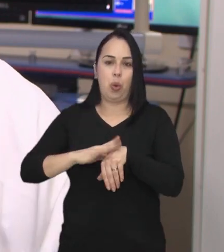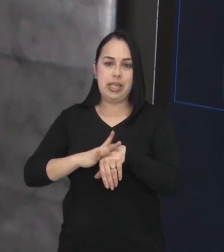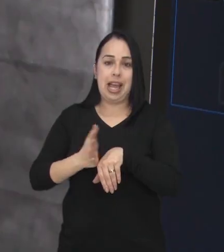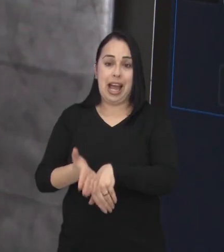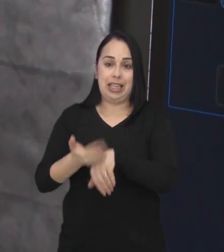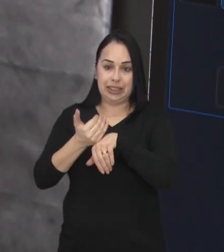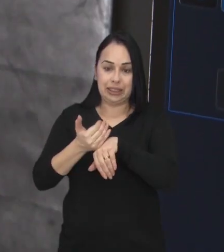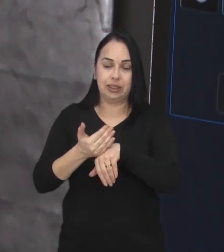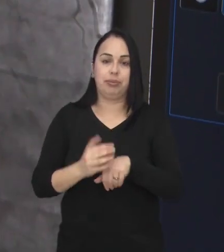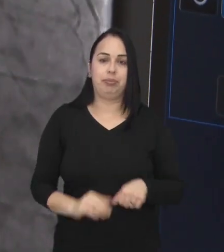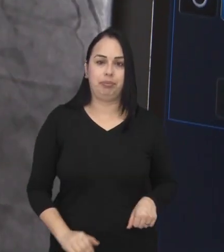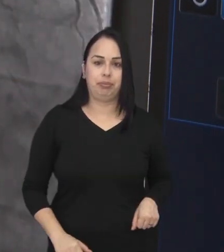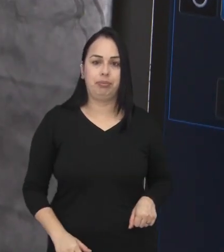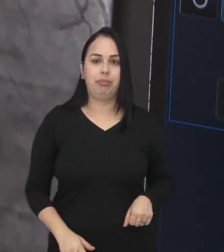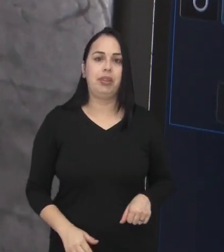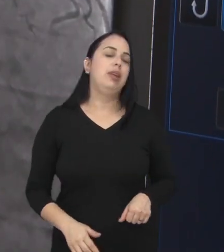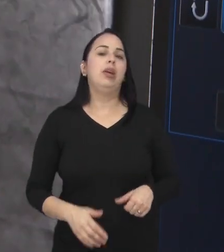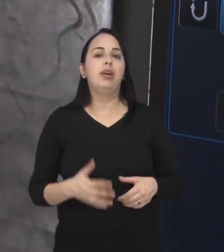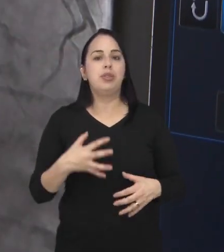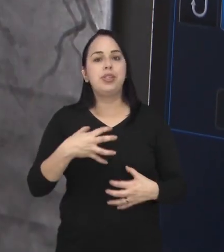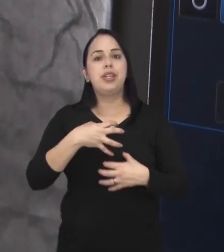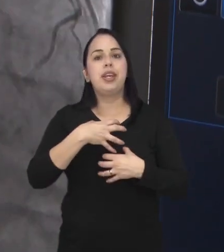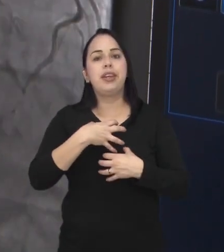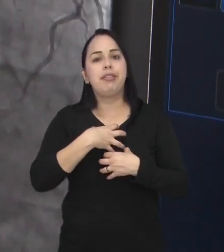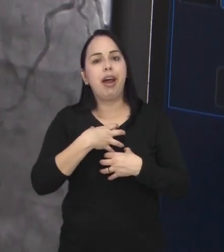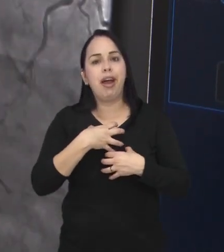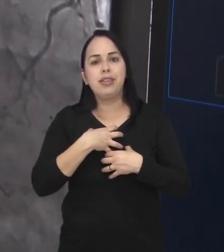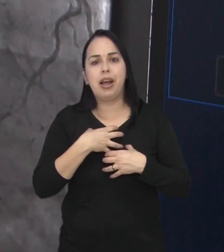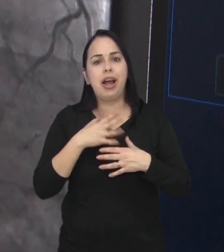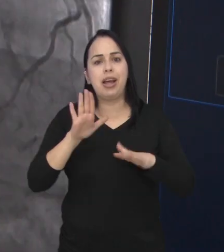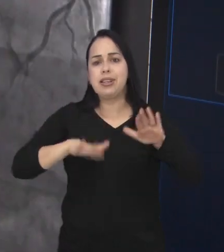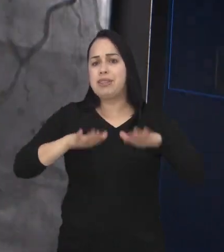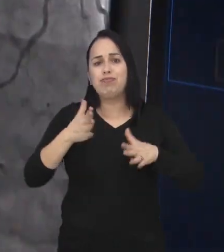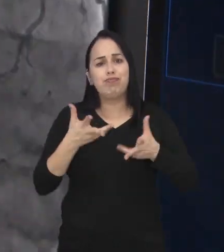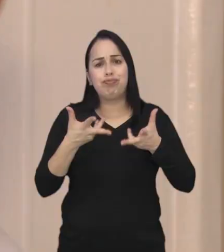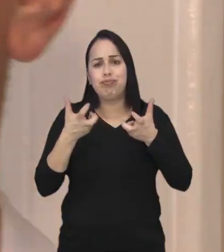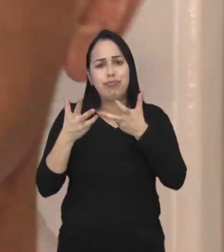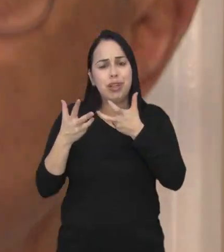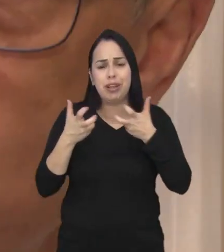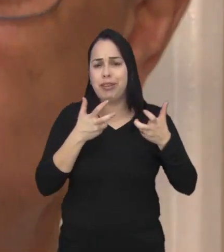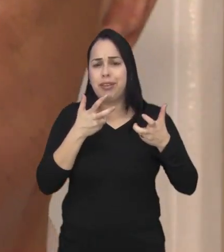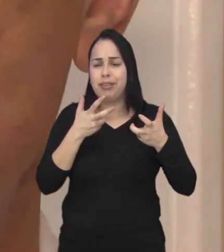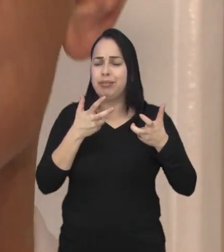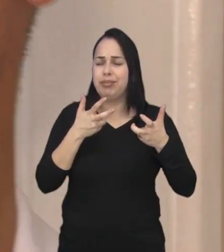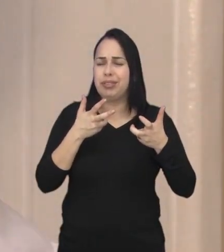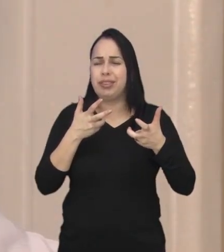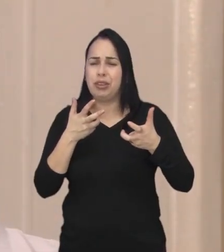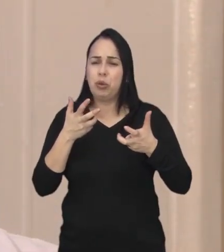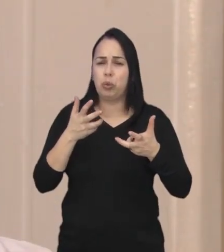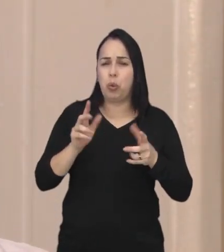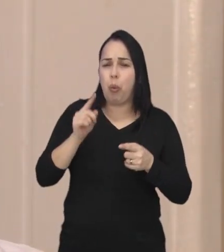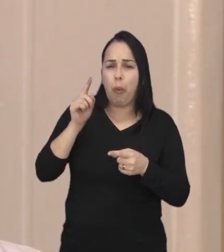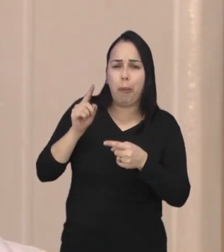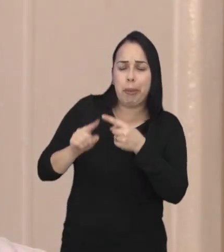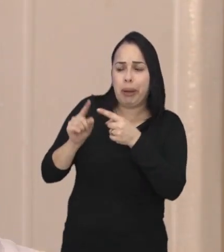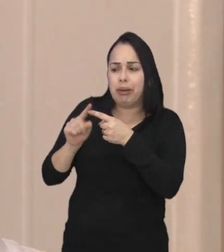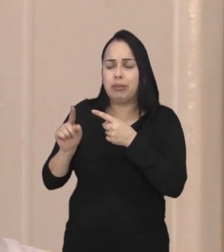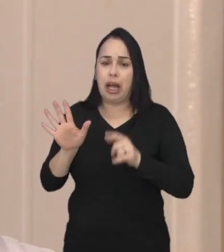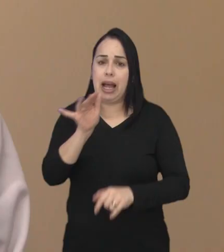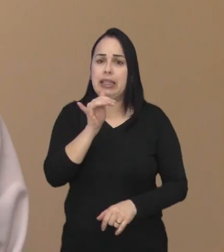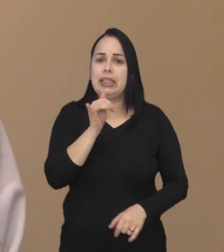precoce. Alguns sinais das doenças cardiovasculares são menos evidentes, não parecem se relacionar a nada